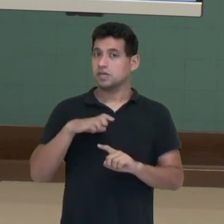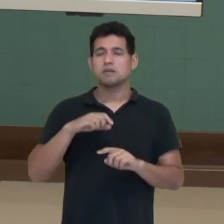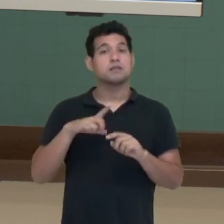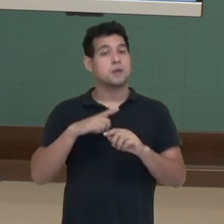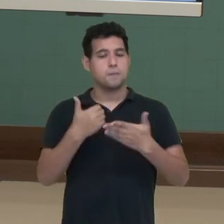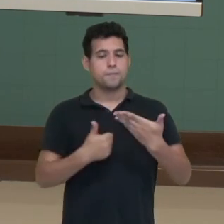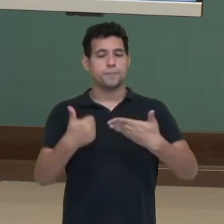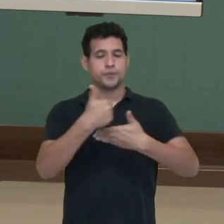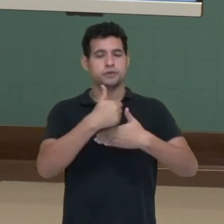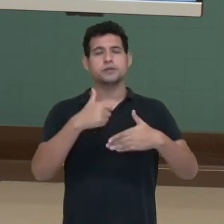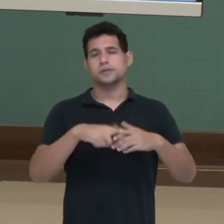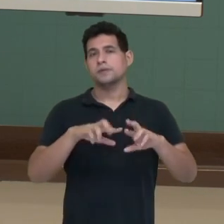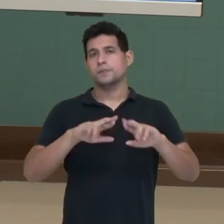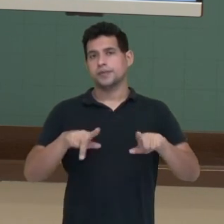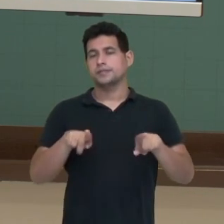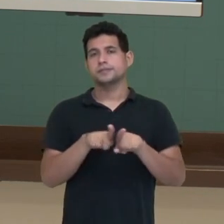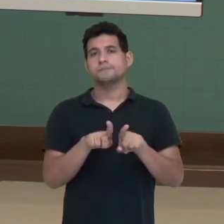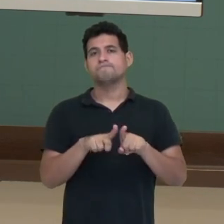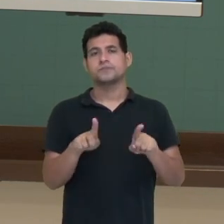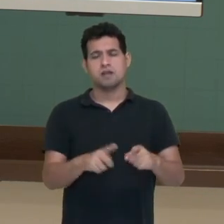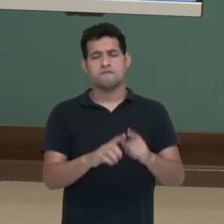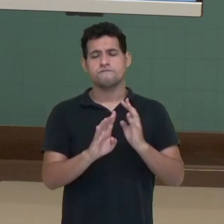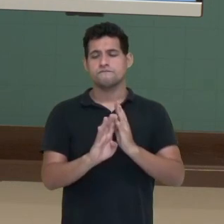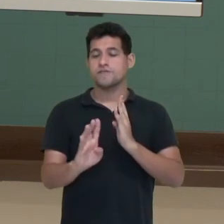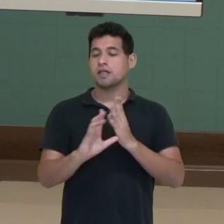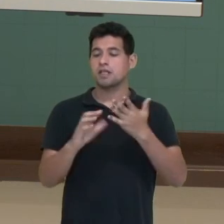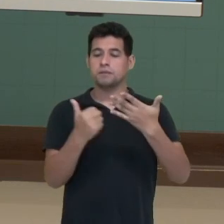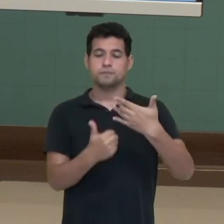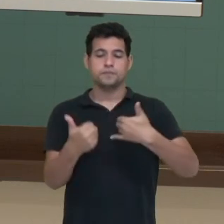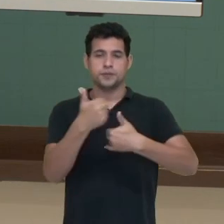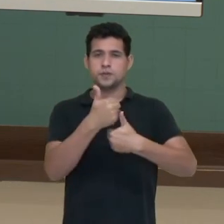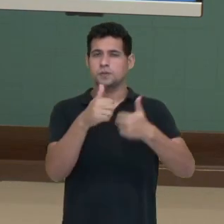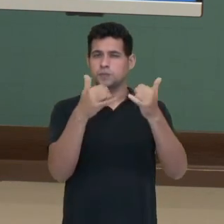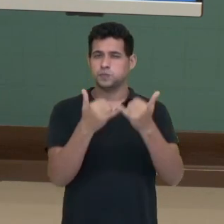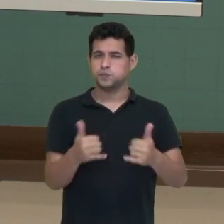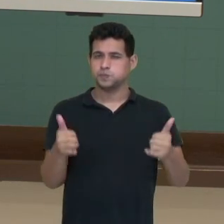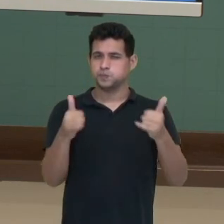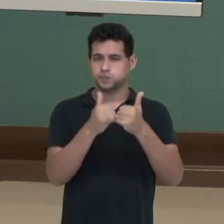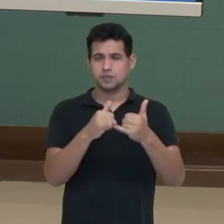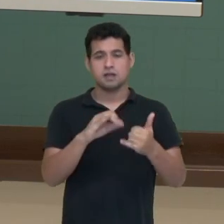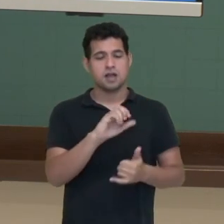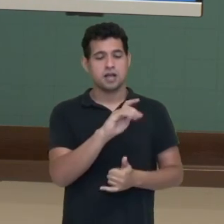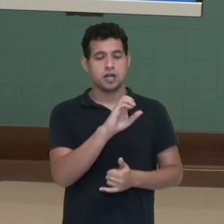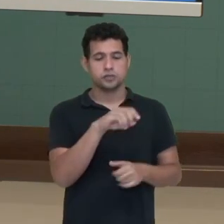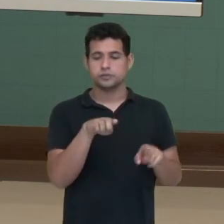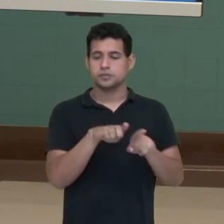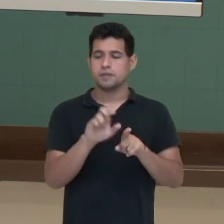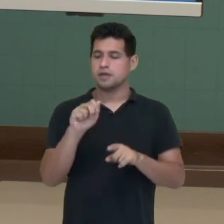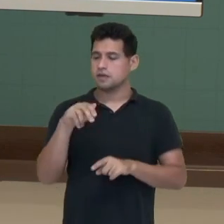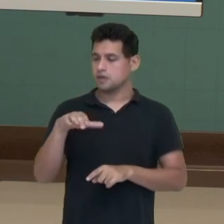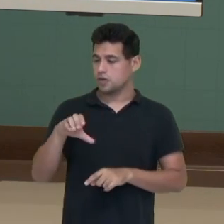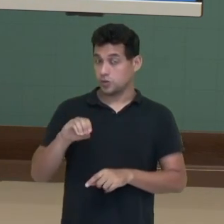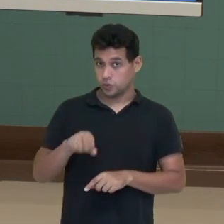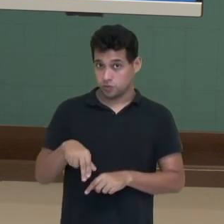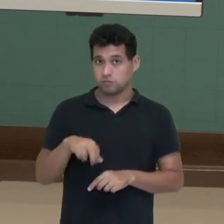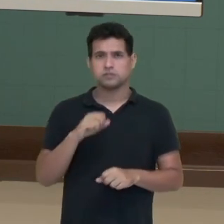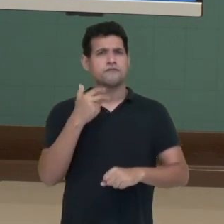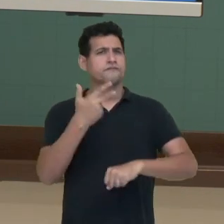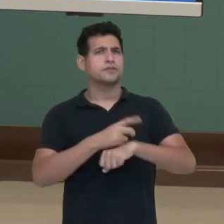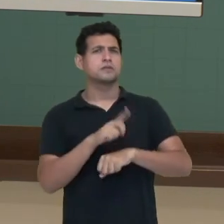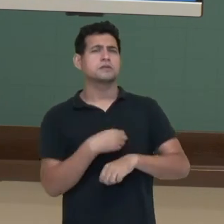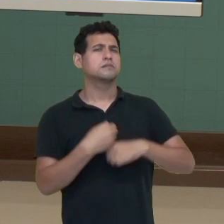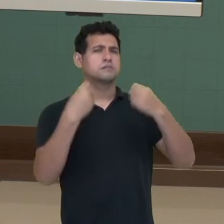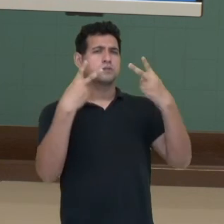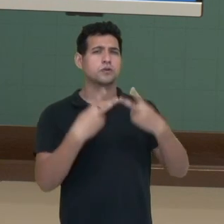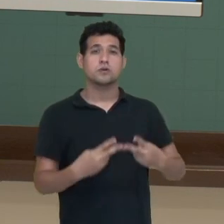em relação ao OH- na fila aí de prioridade de descarga de cátions e ânions. Nesse vídeo nós falamos sobre